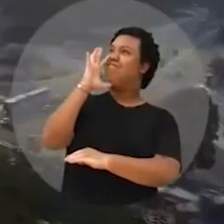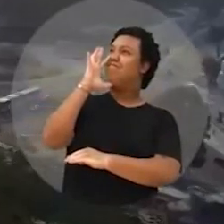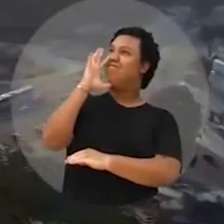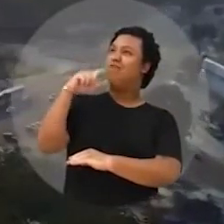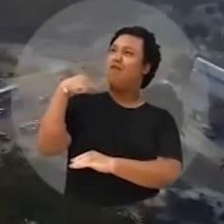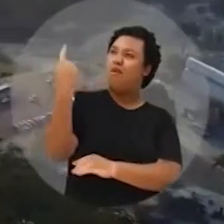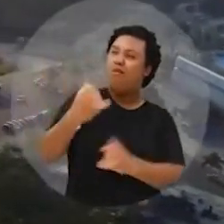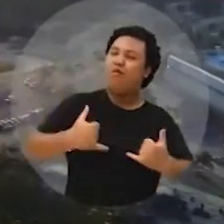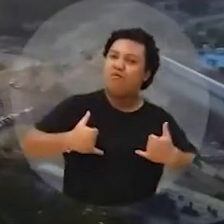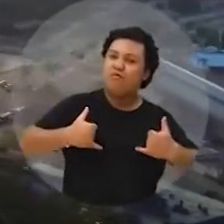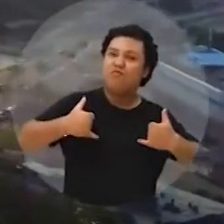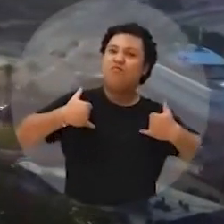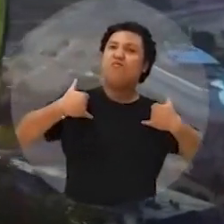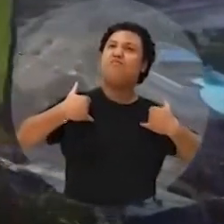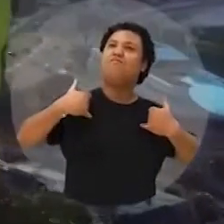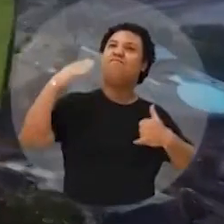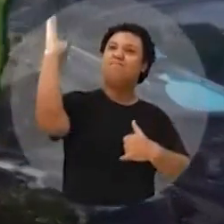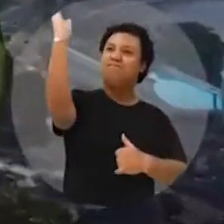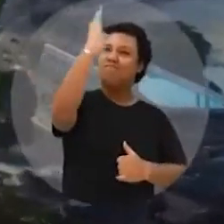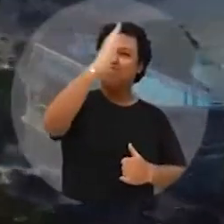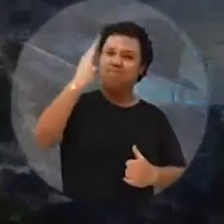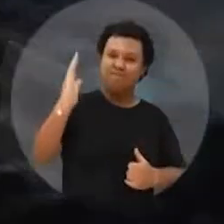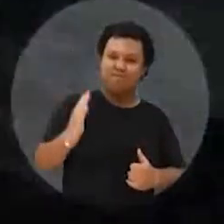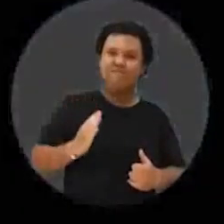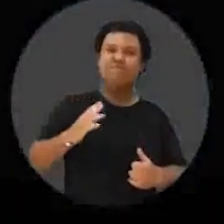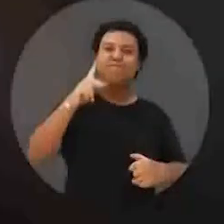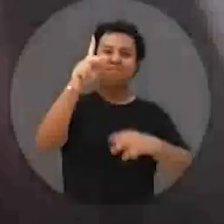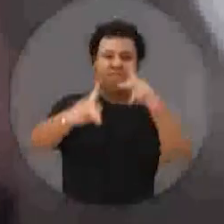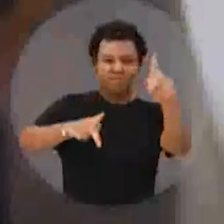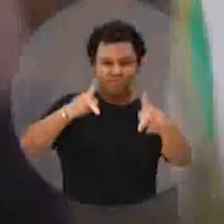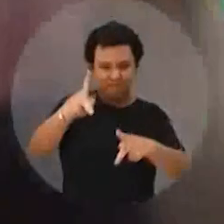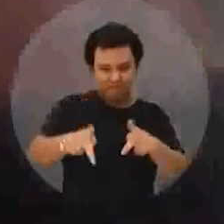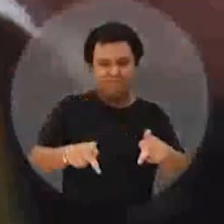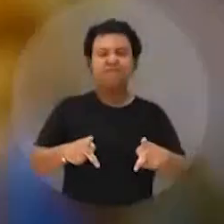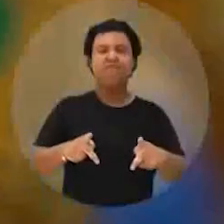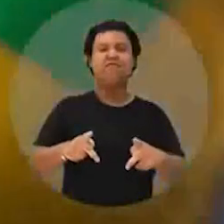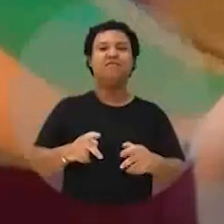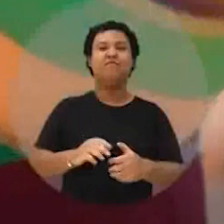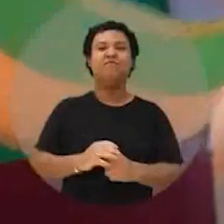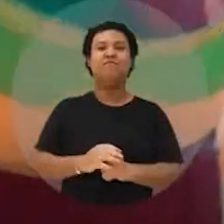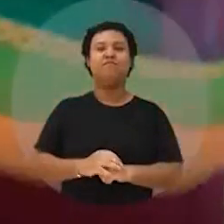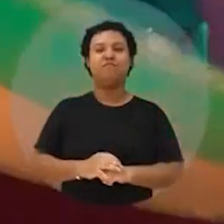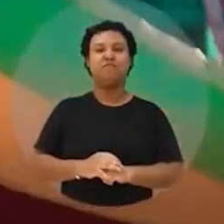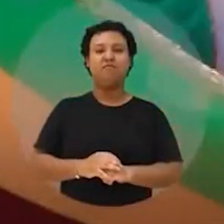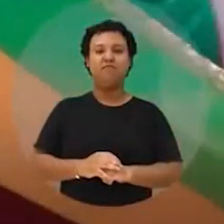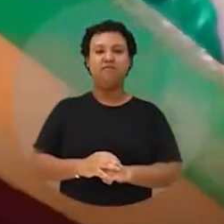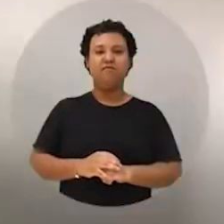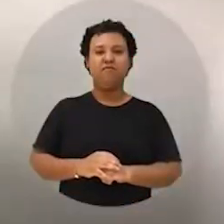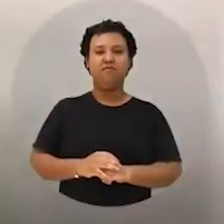mundo, enchendo de orgulho o seu único dono. O povo brasileiro.